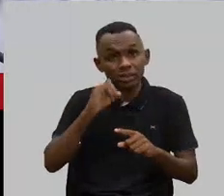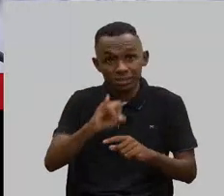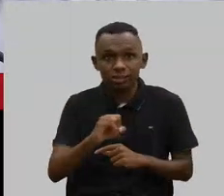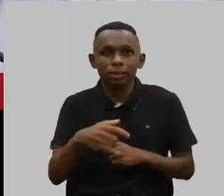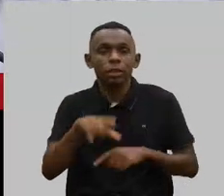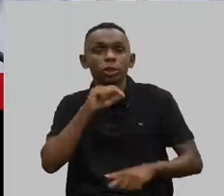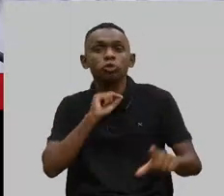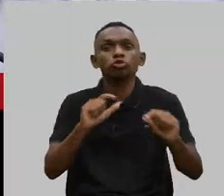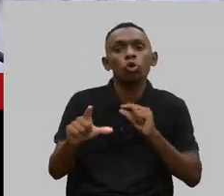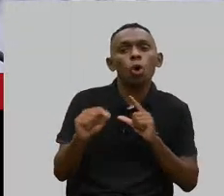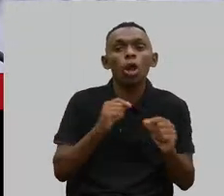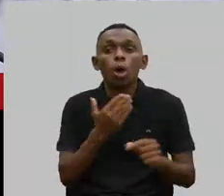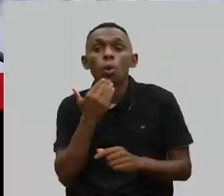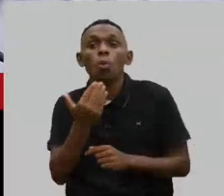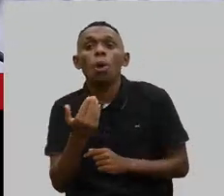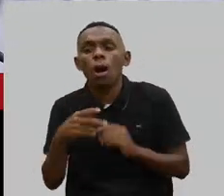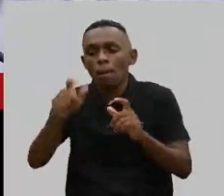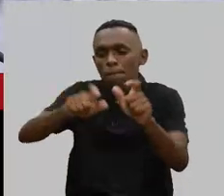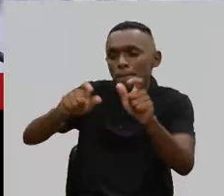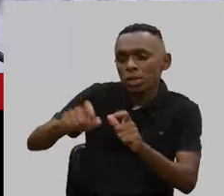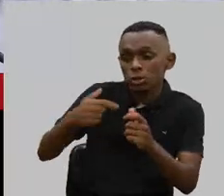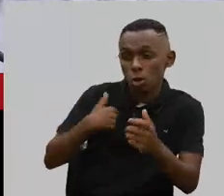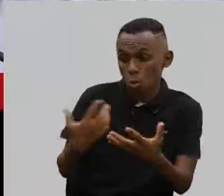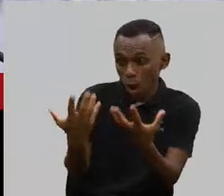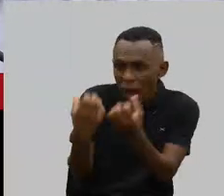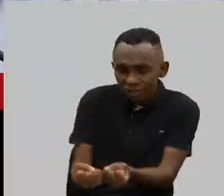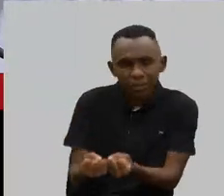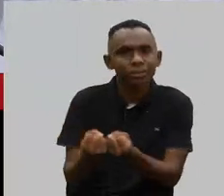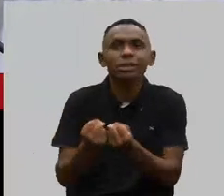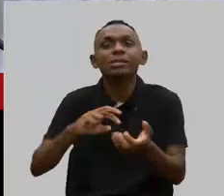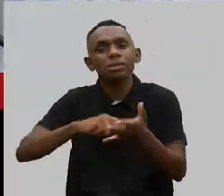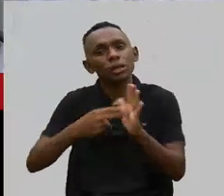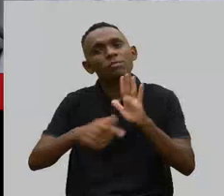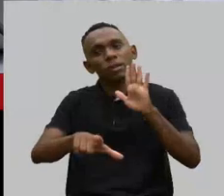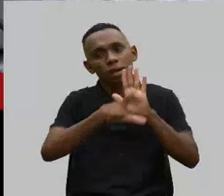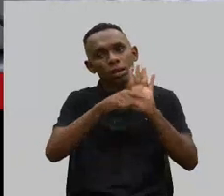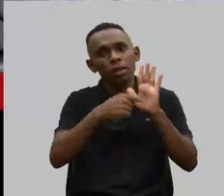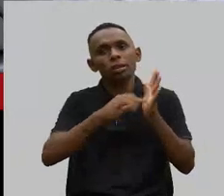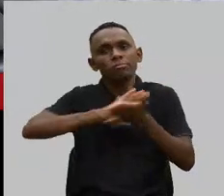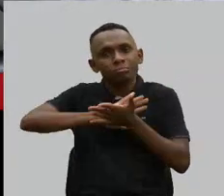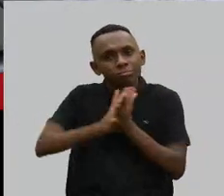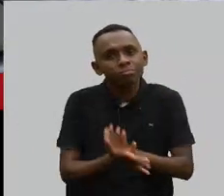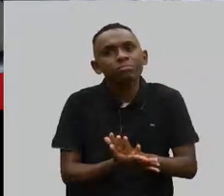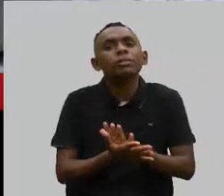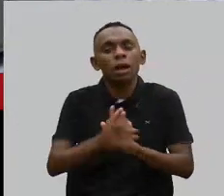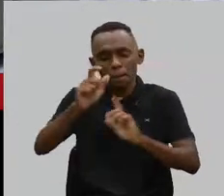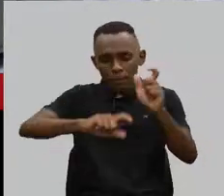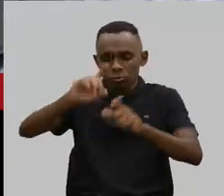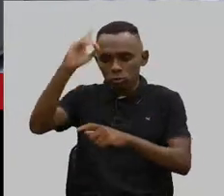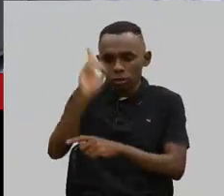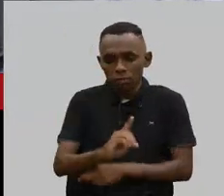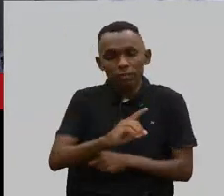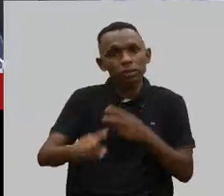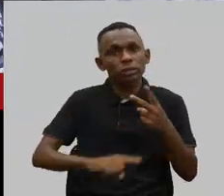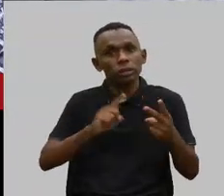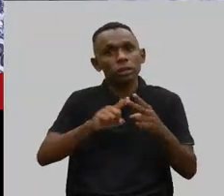selecionando quais são os beneficiários que eu vou receber, eles discriminam pessoas com deficiência, discriminam pessoas idosas, e